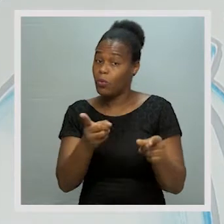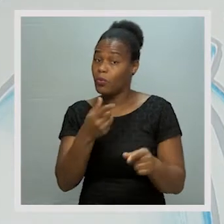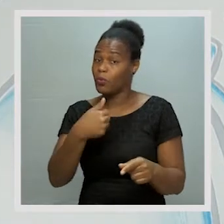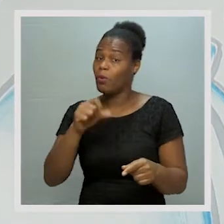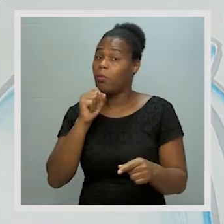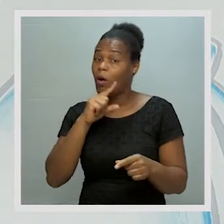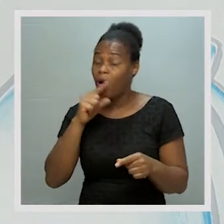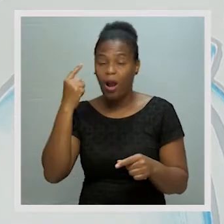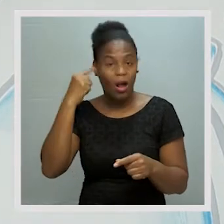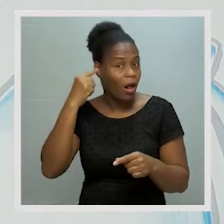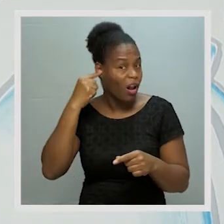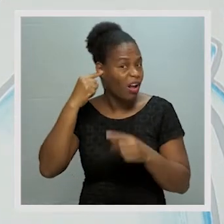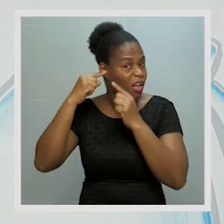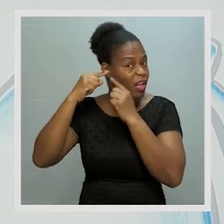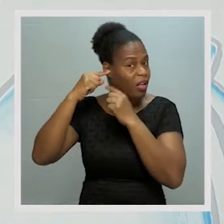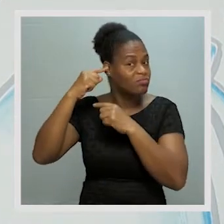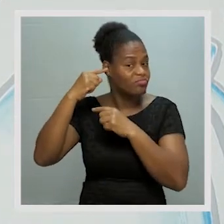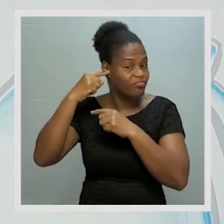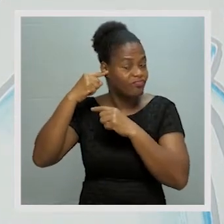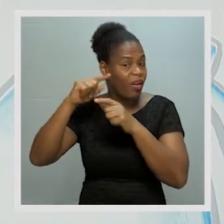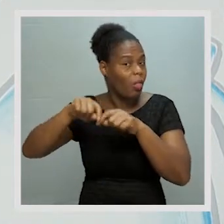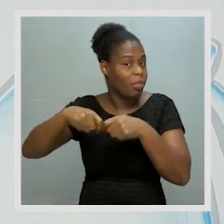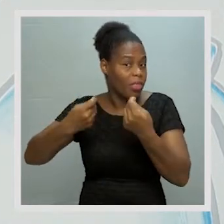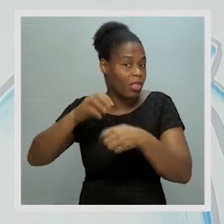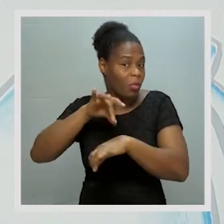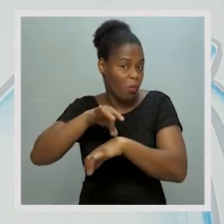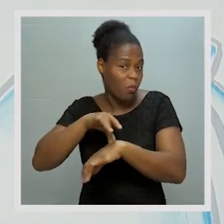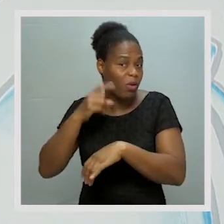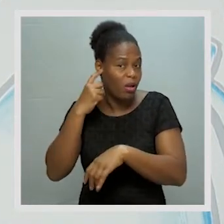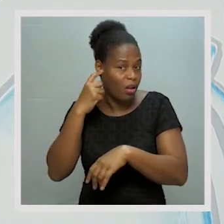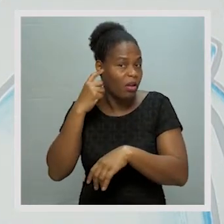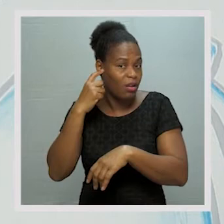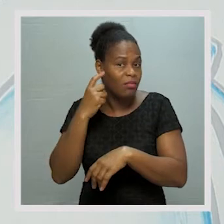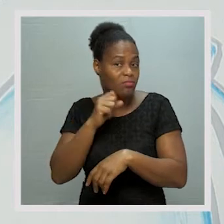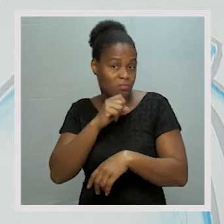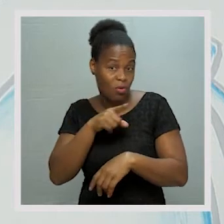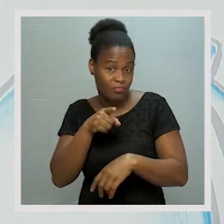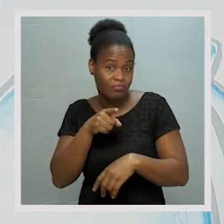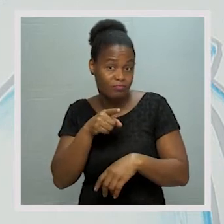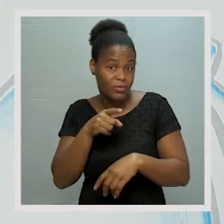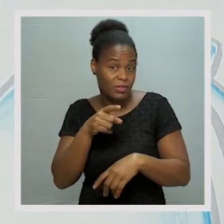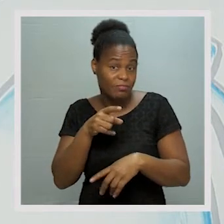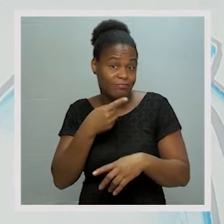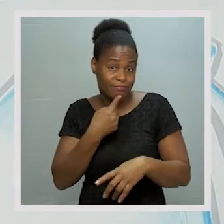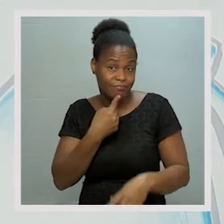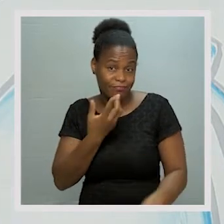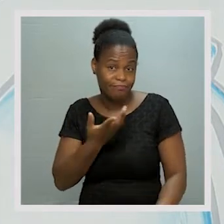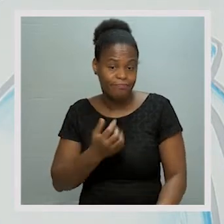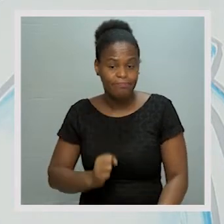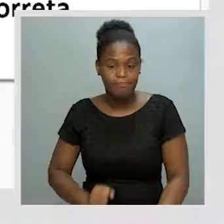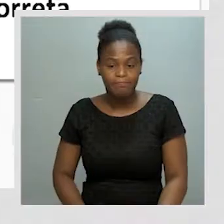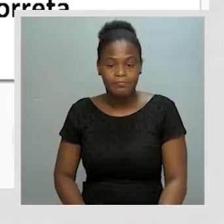podemos danificar a nossa audição. Ou a capacidade de